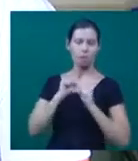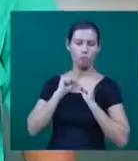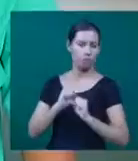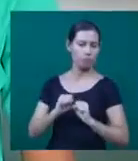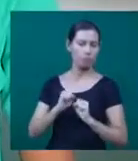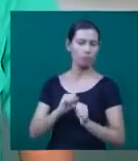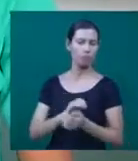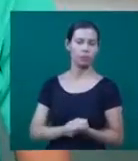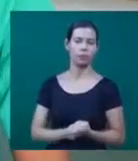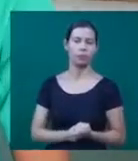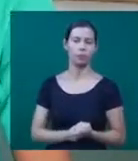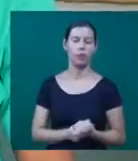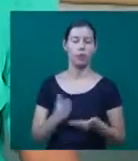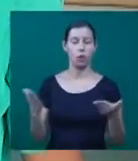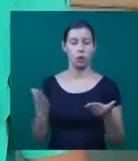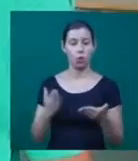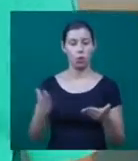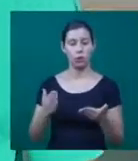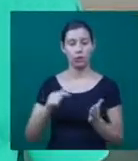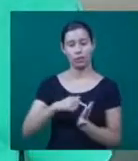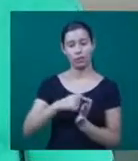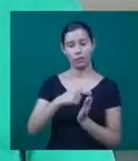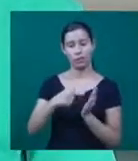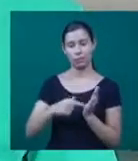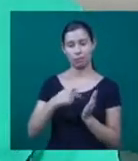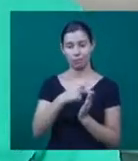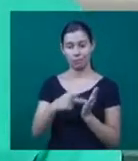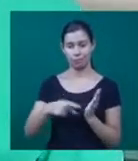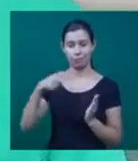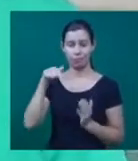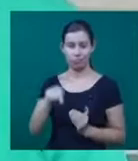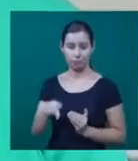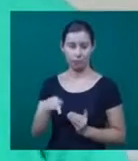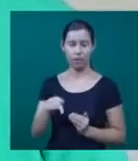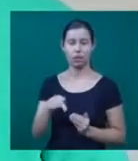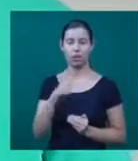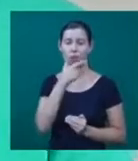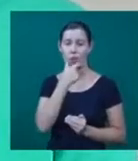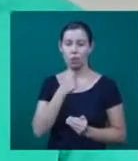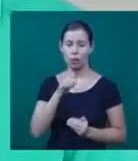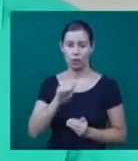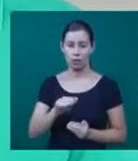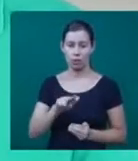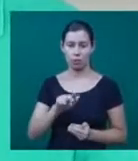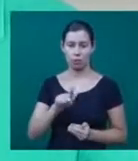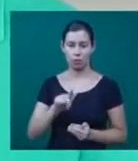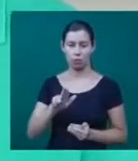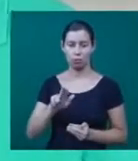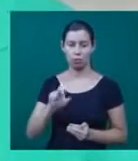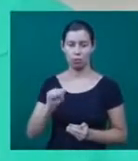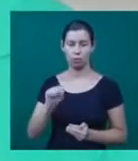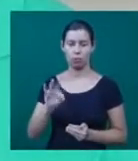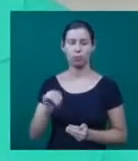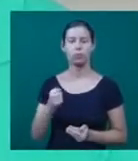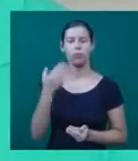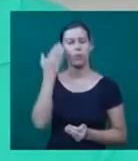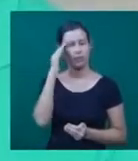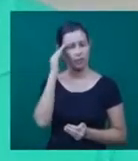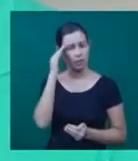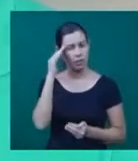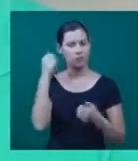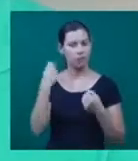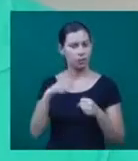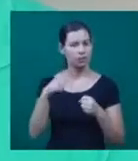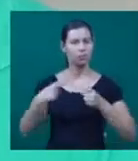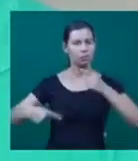natureza. Hoje, no sétimo período de letras, Augusto enxerga a importância dessas discussões, principalmente devido às experiências de